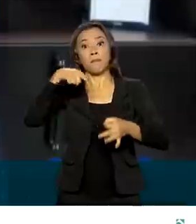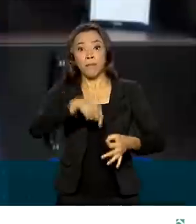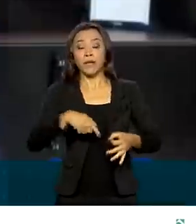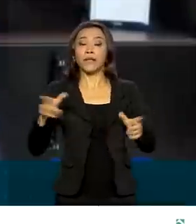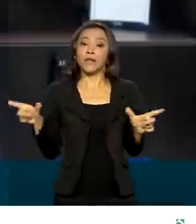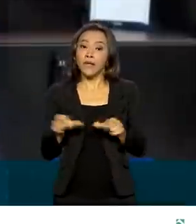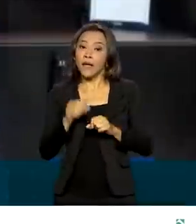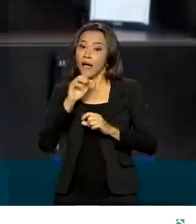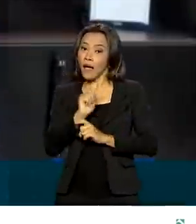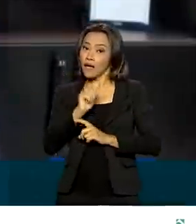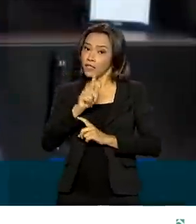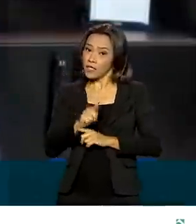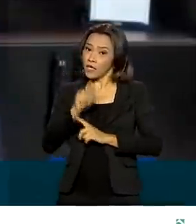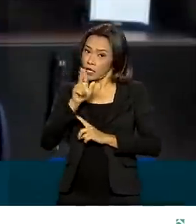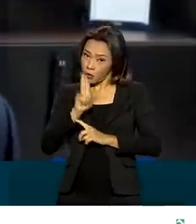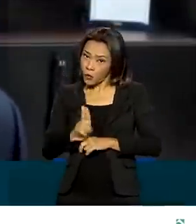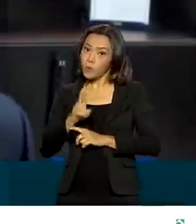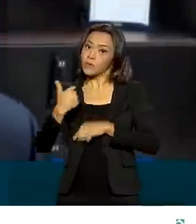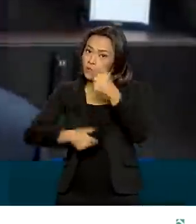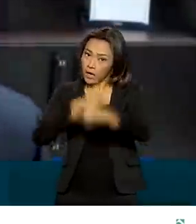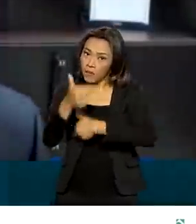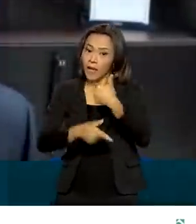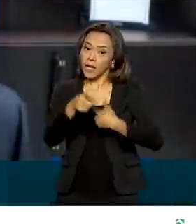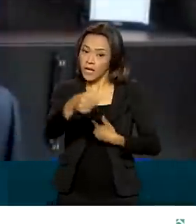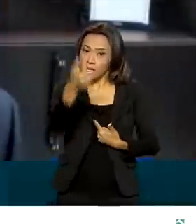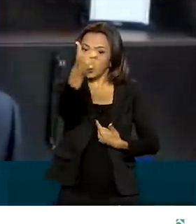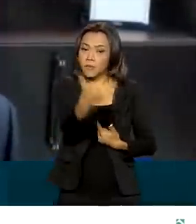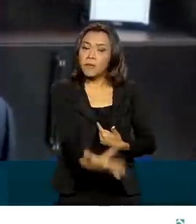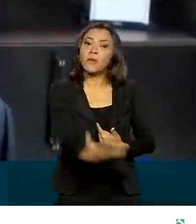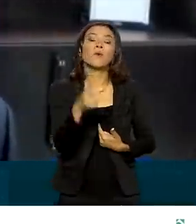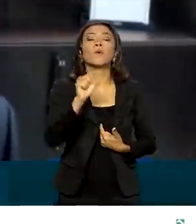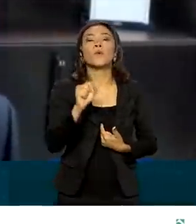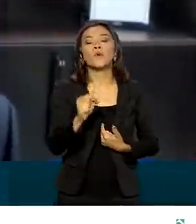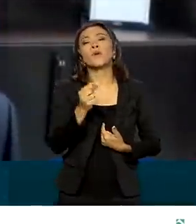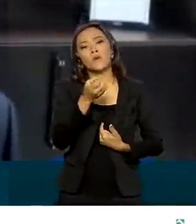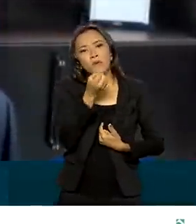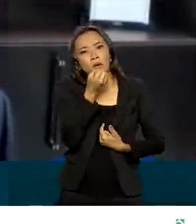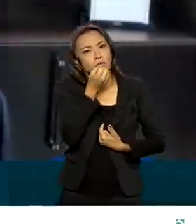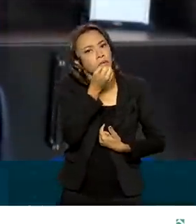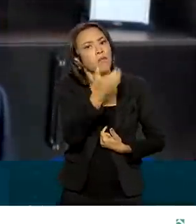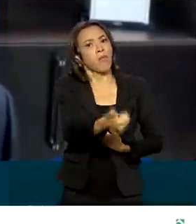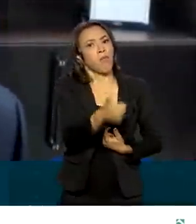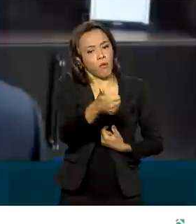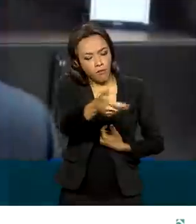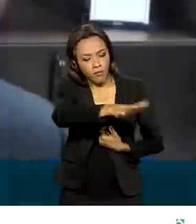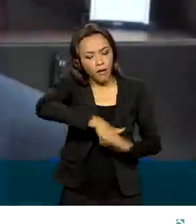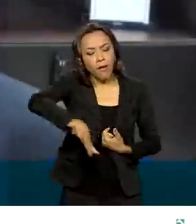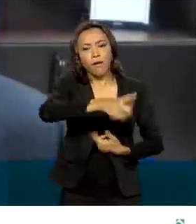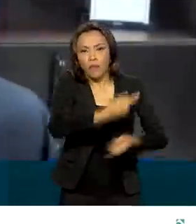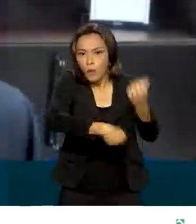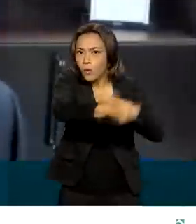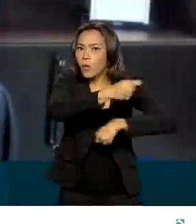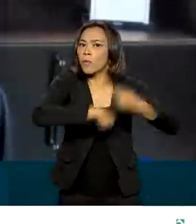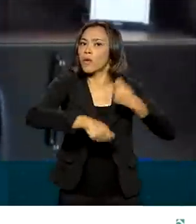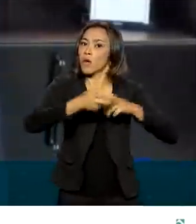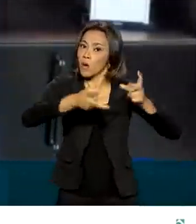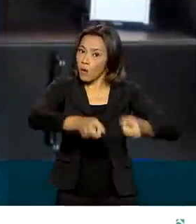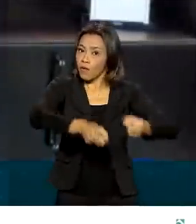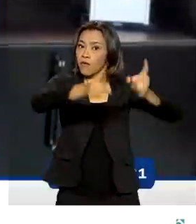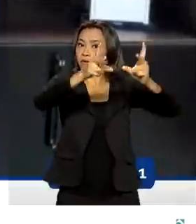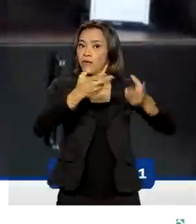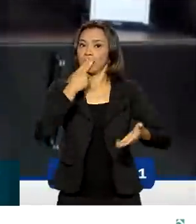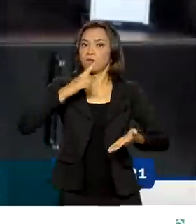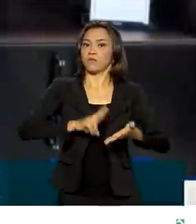trabalha nesses casos. Ele também destacou as vantagens econômicas da privatização dos Correios. Com essa